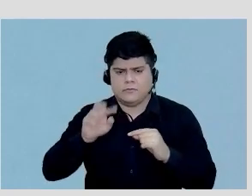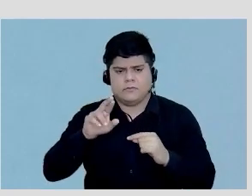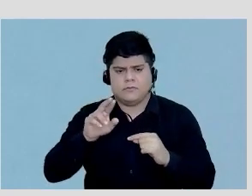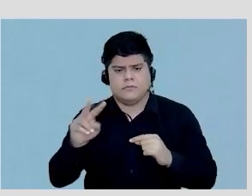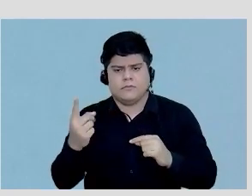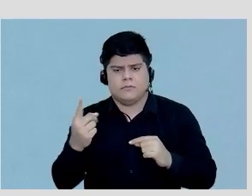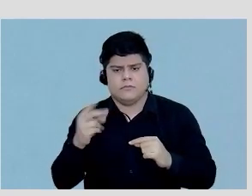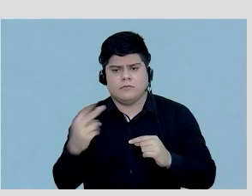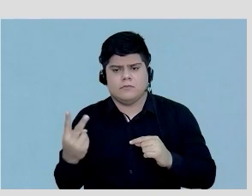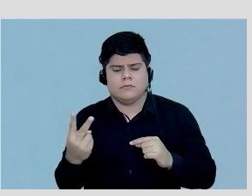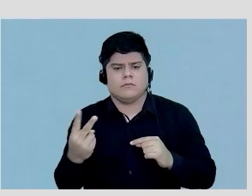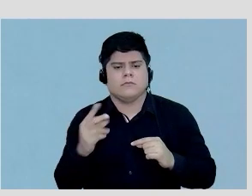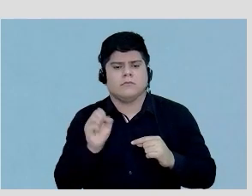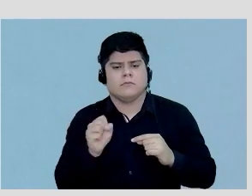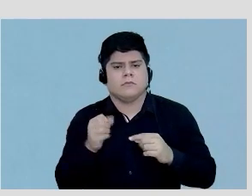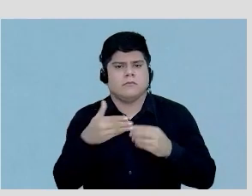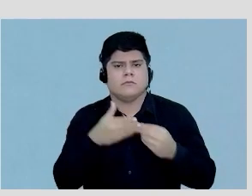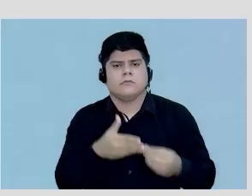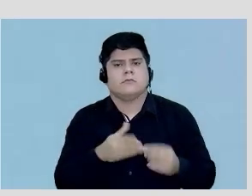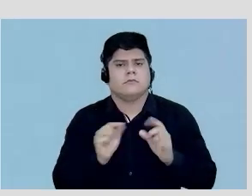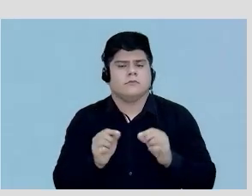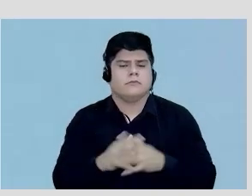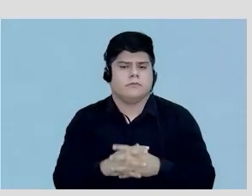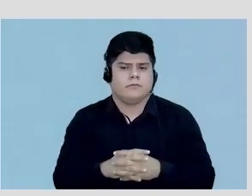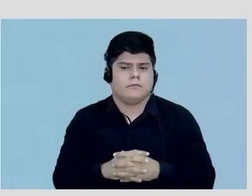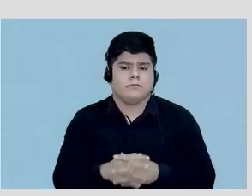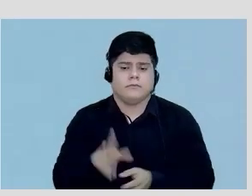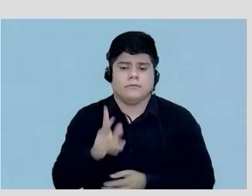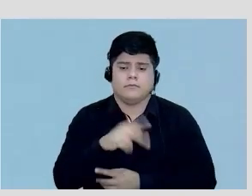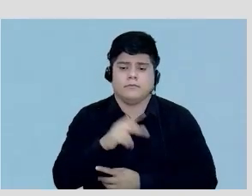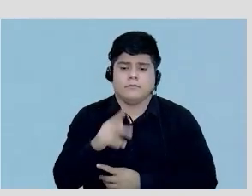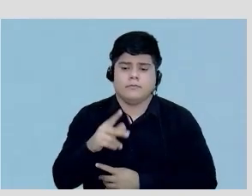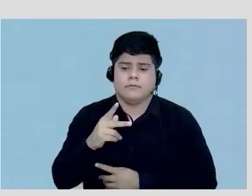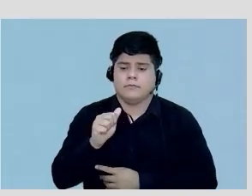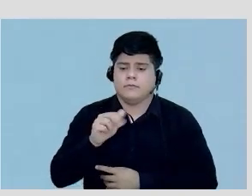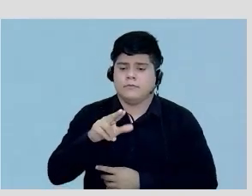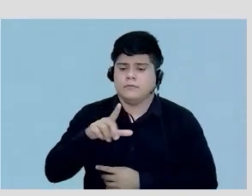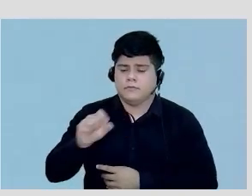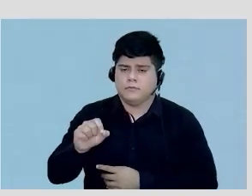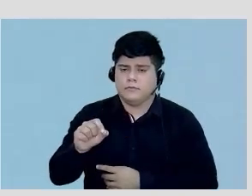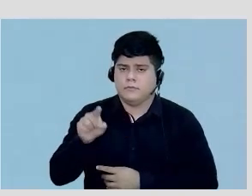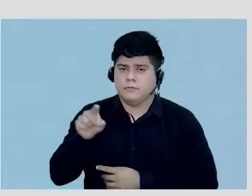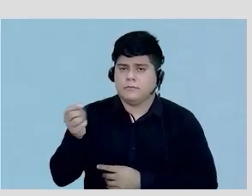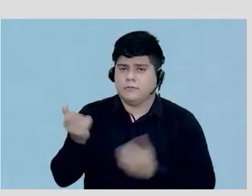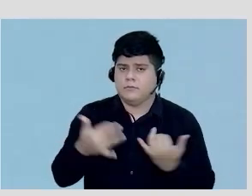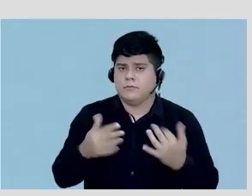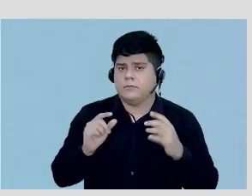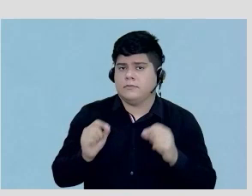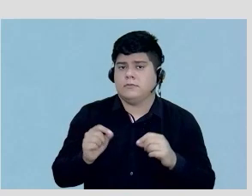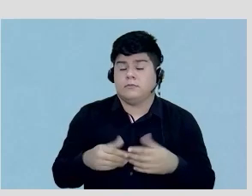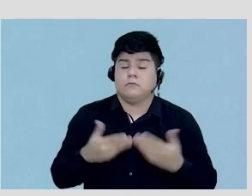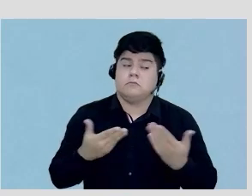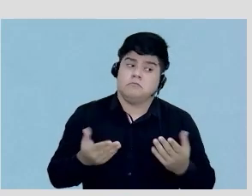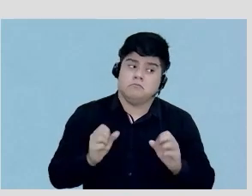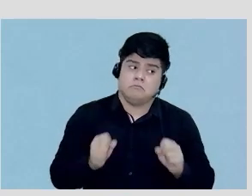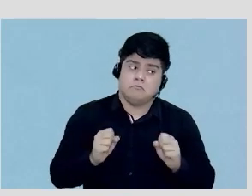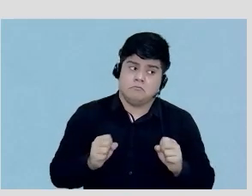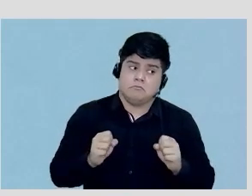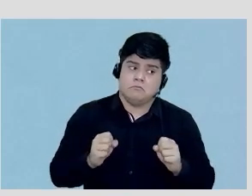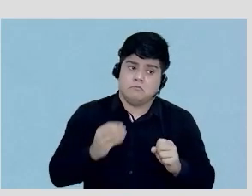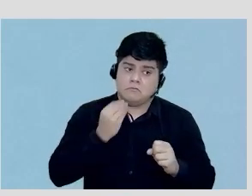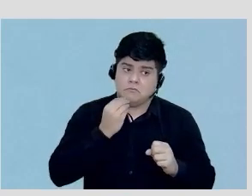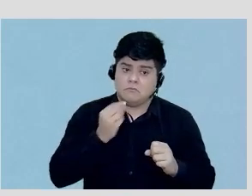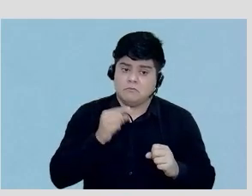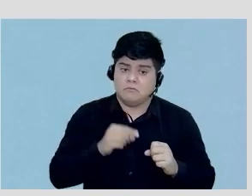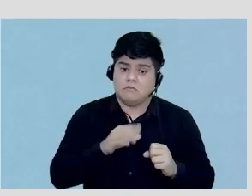V2 já poderia estar trazendo o professor Paulo Mofa estaria dizendo olha provavelmente deve ter um